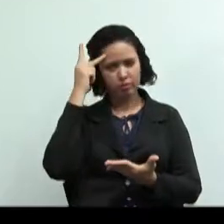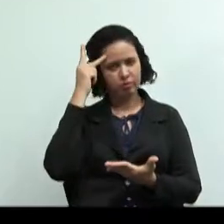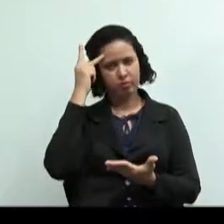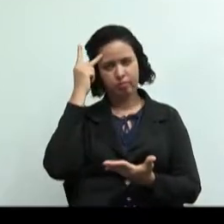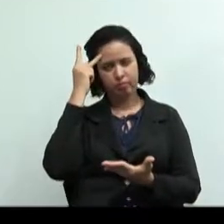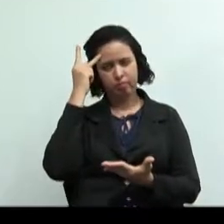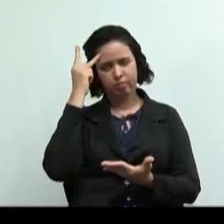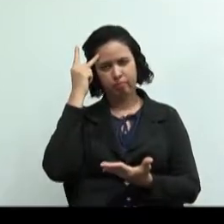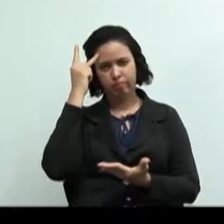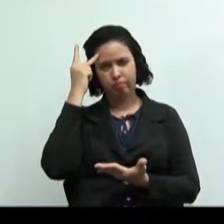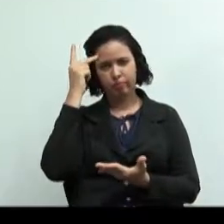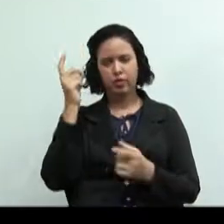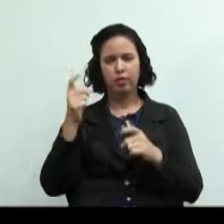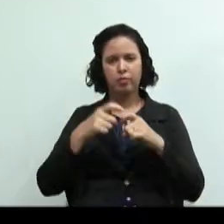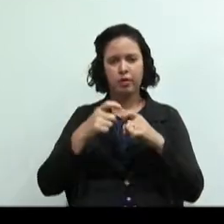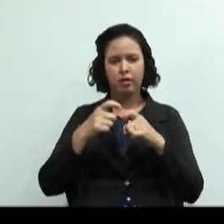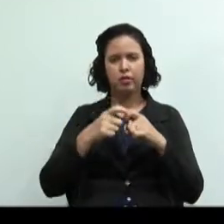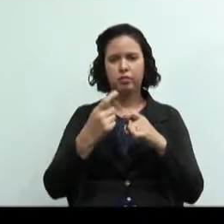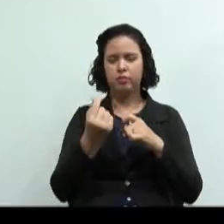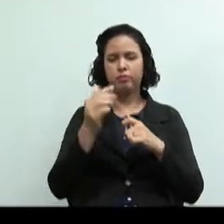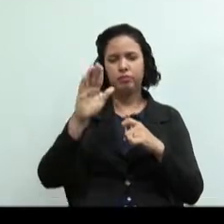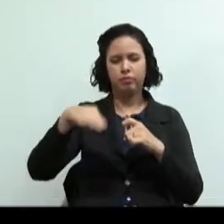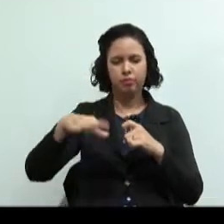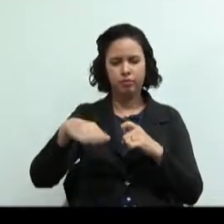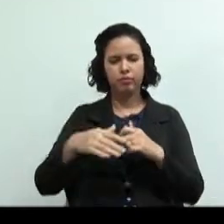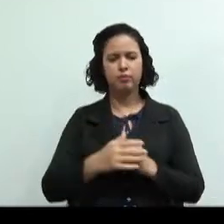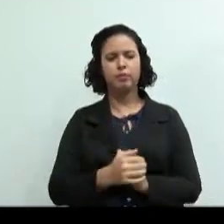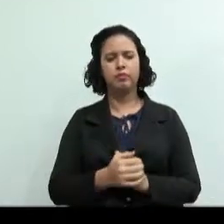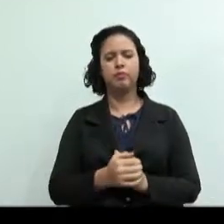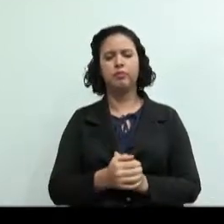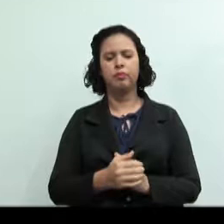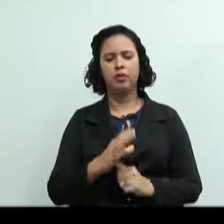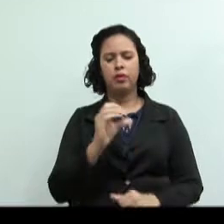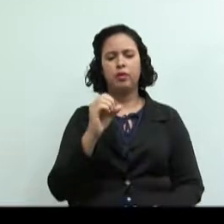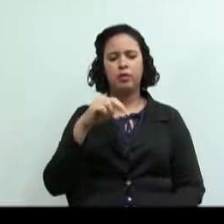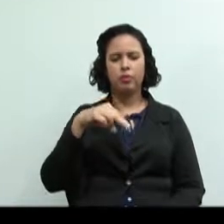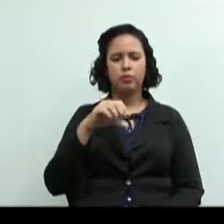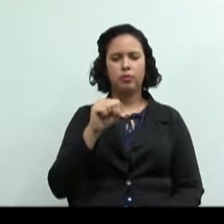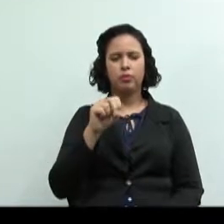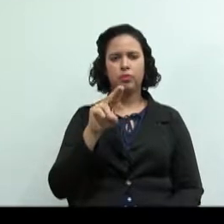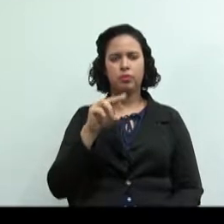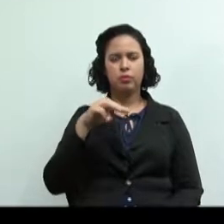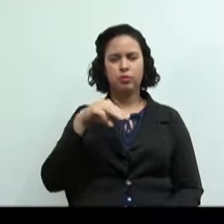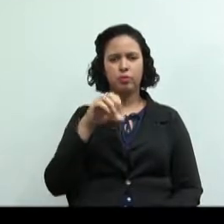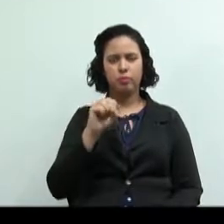acessíveis, consumo, permitem melhores condições na compra de produtos,